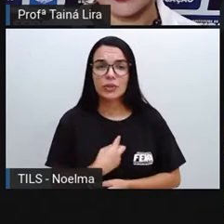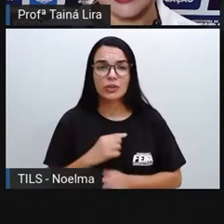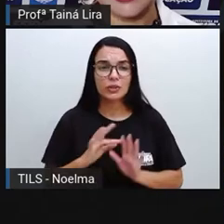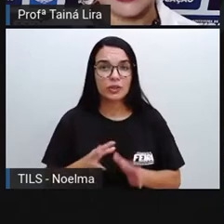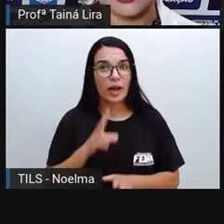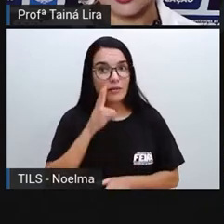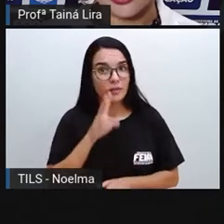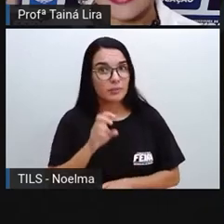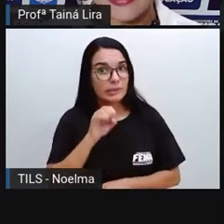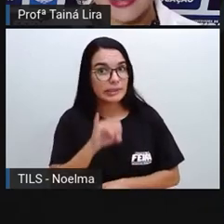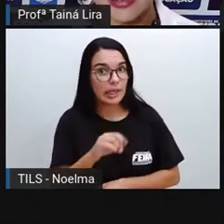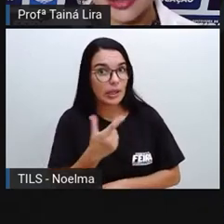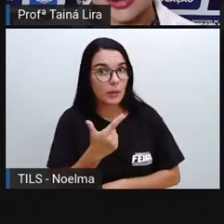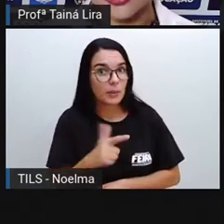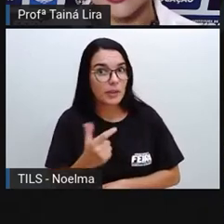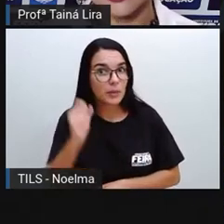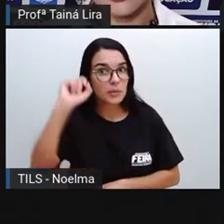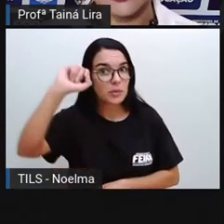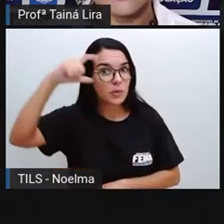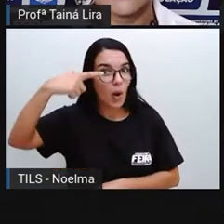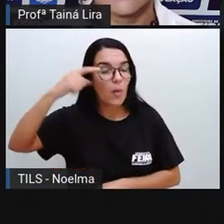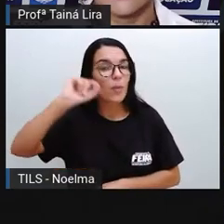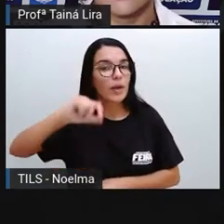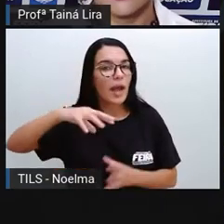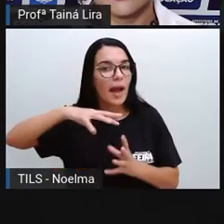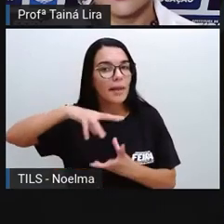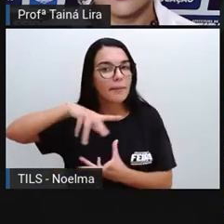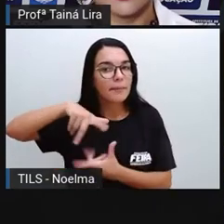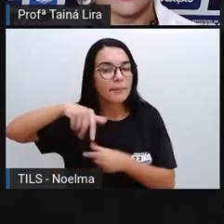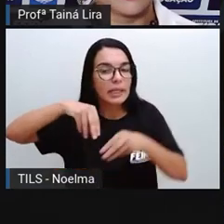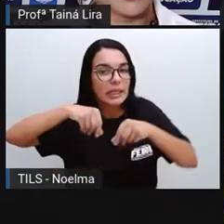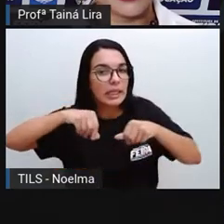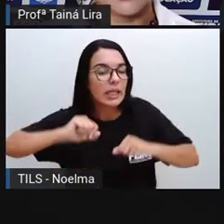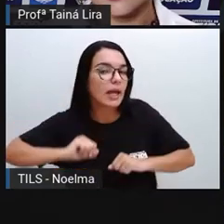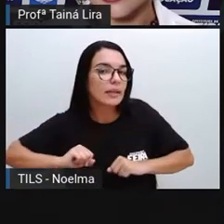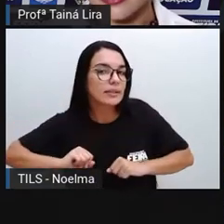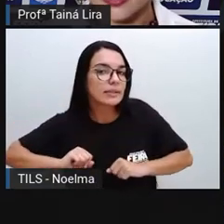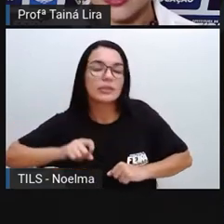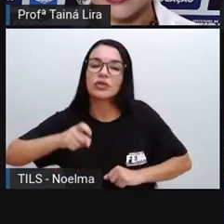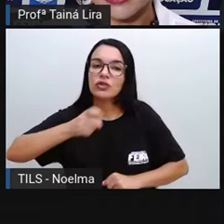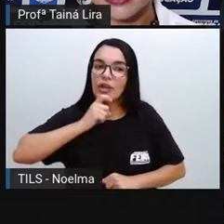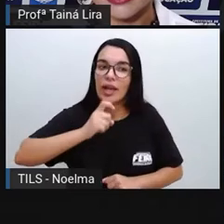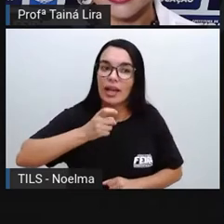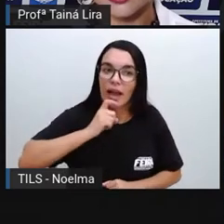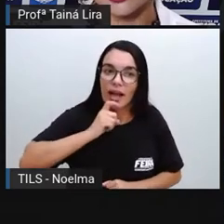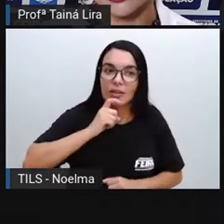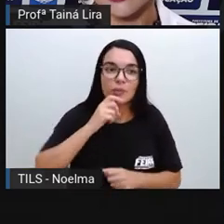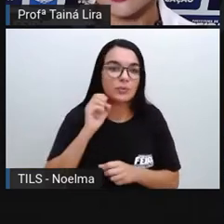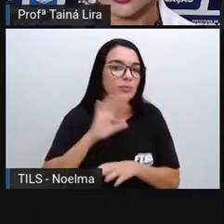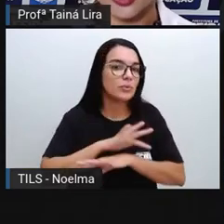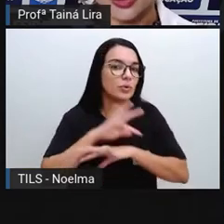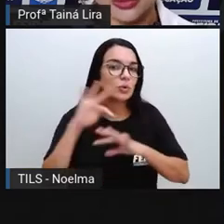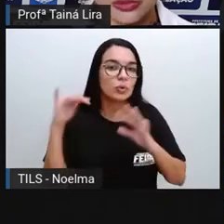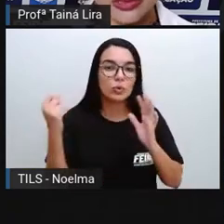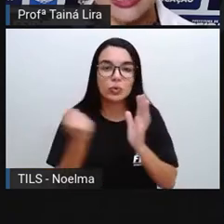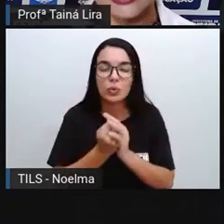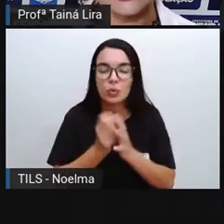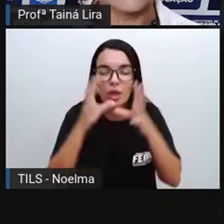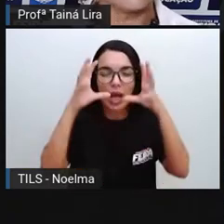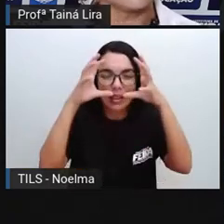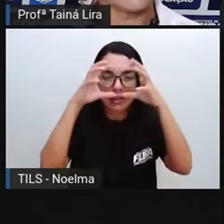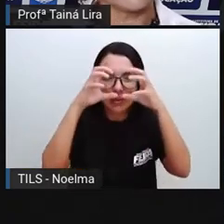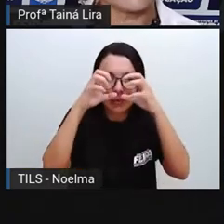um planeta gelado, né? Um planeta completamente escuro